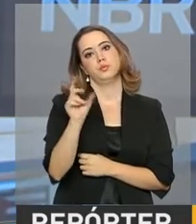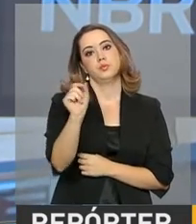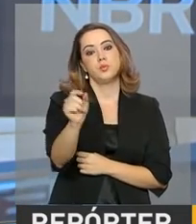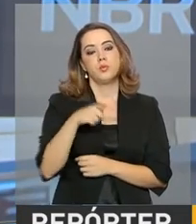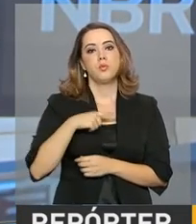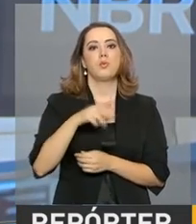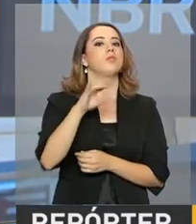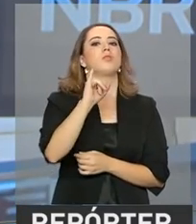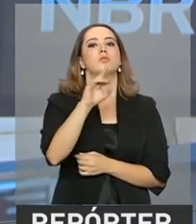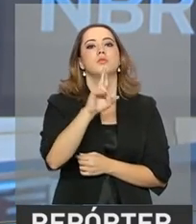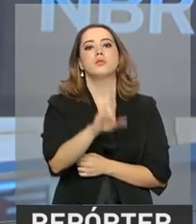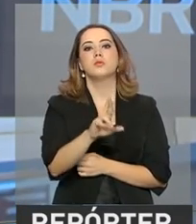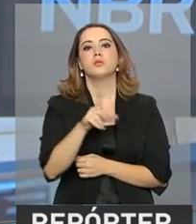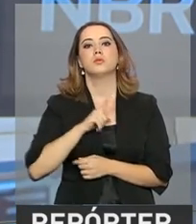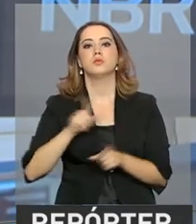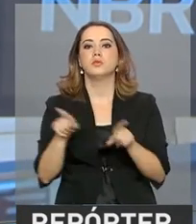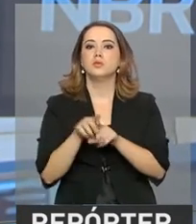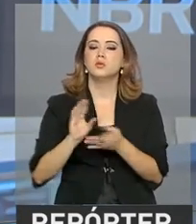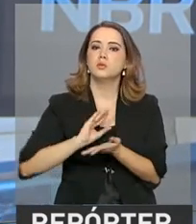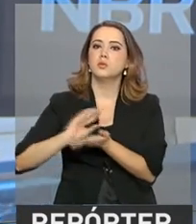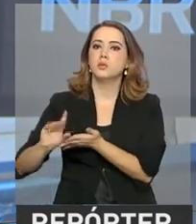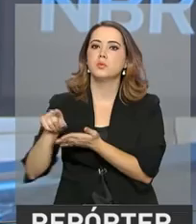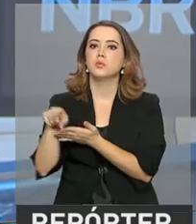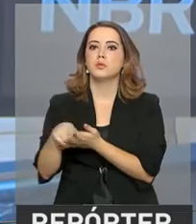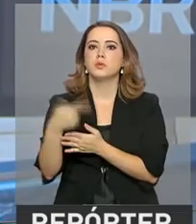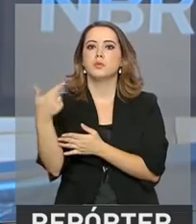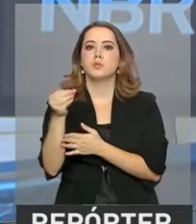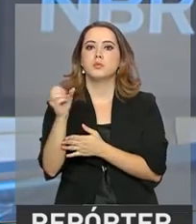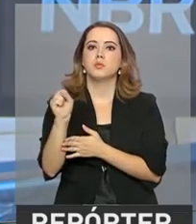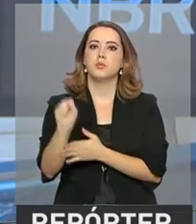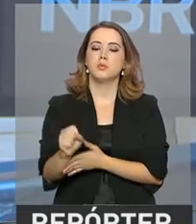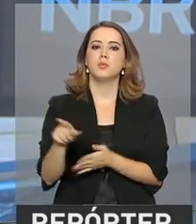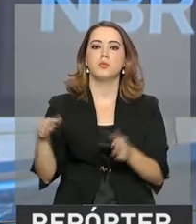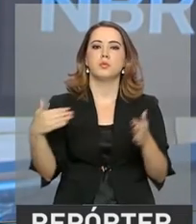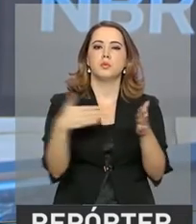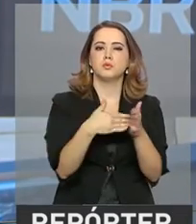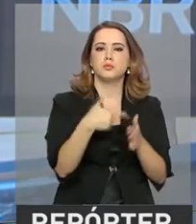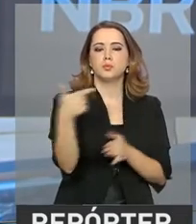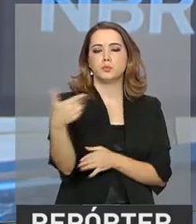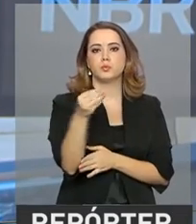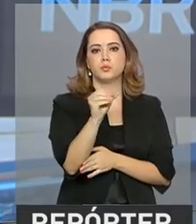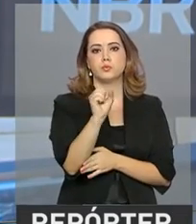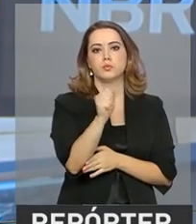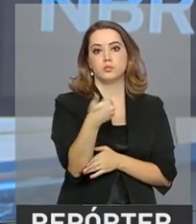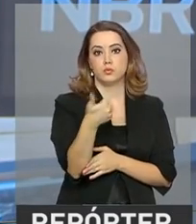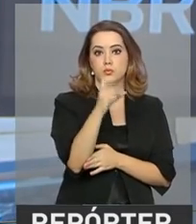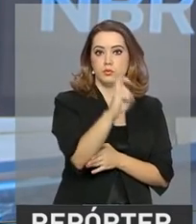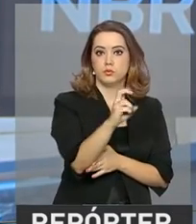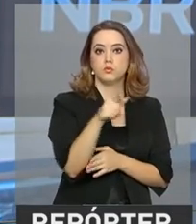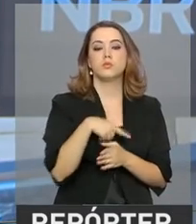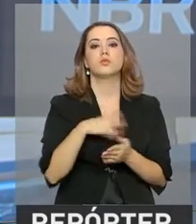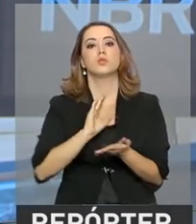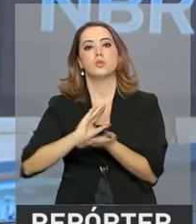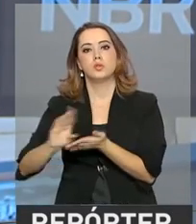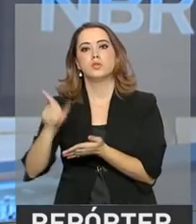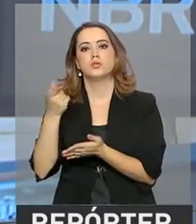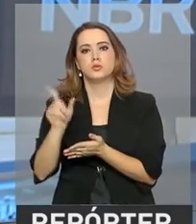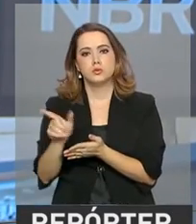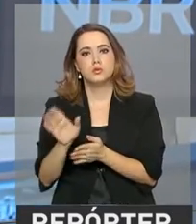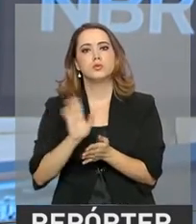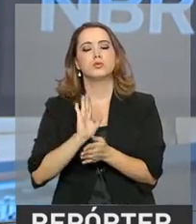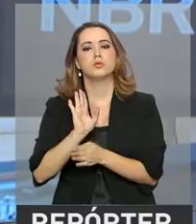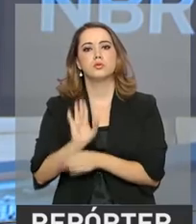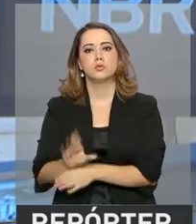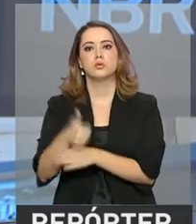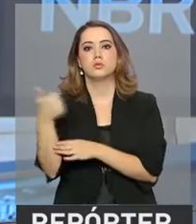restituições também contemplam os exercícios de 2008 a 2015. O crédito bancário vai estar disponível no dia